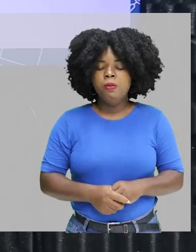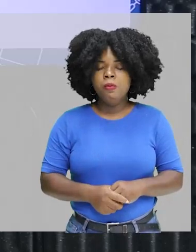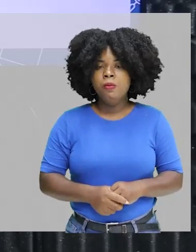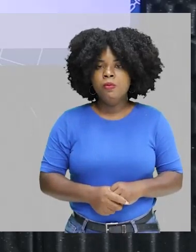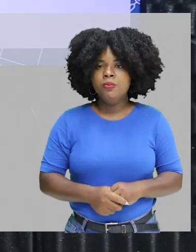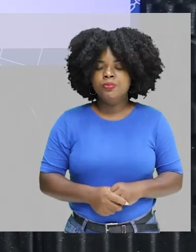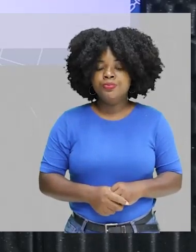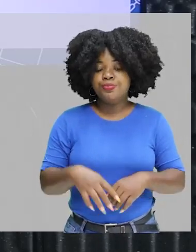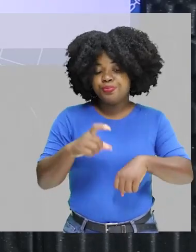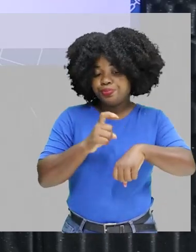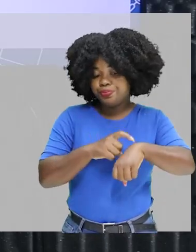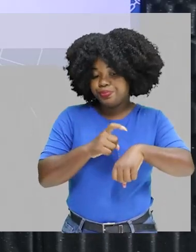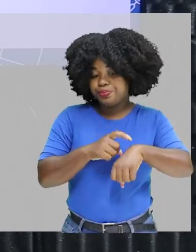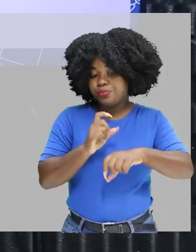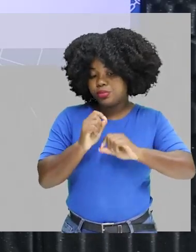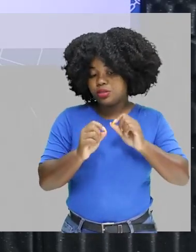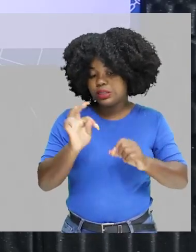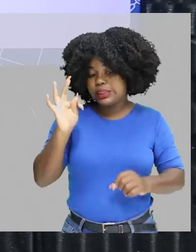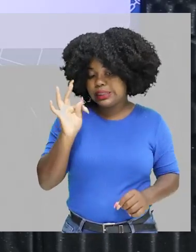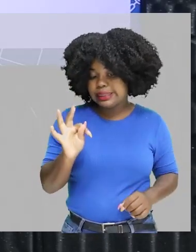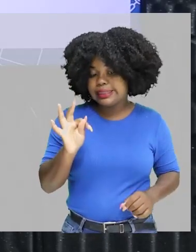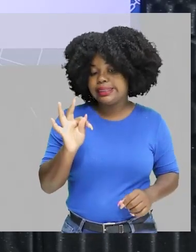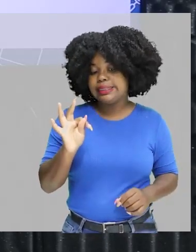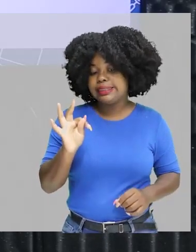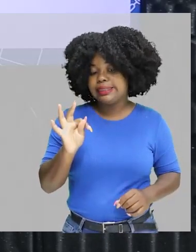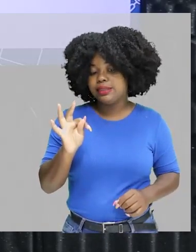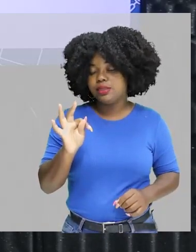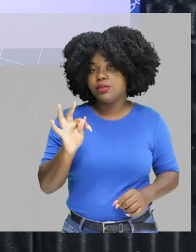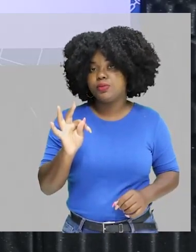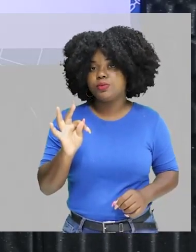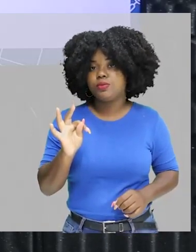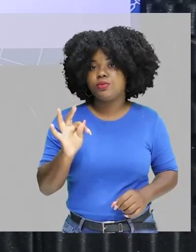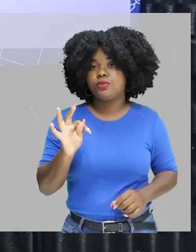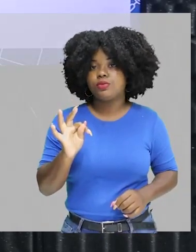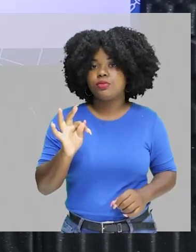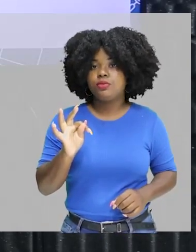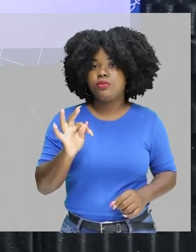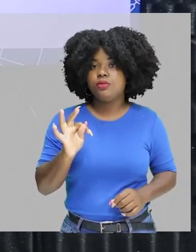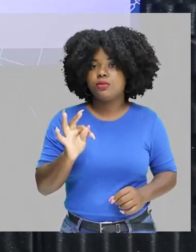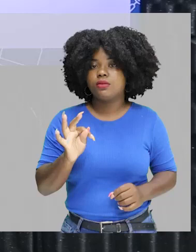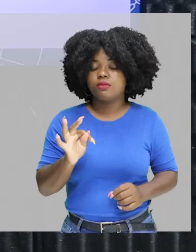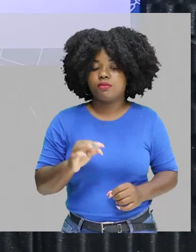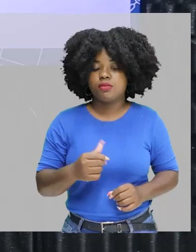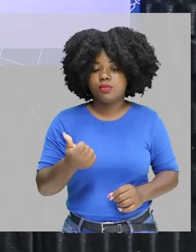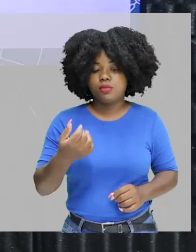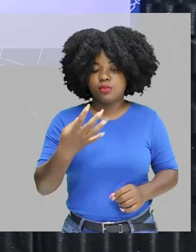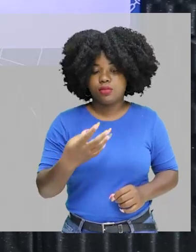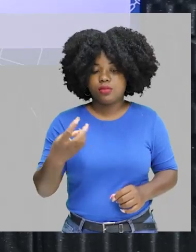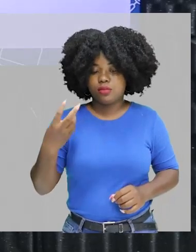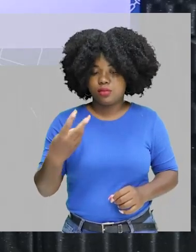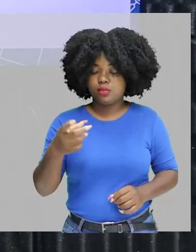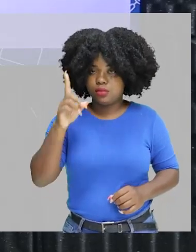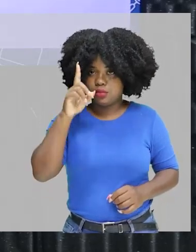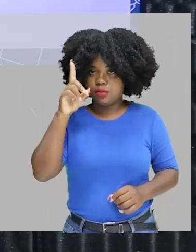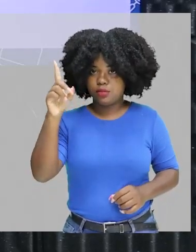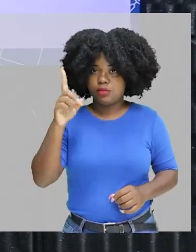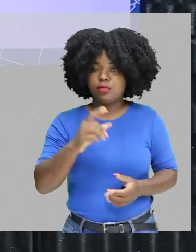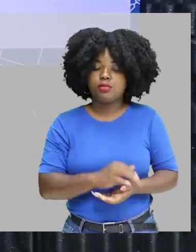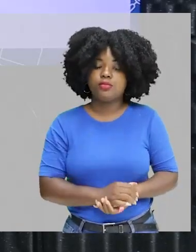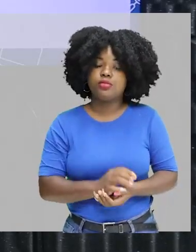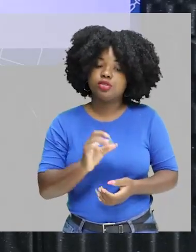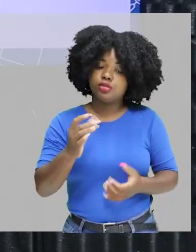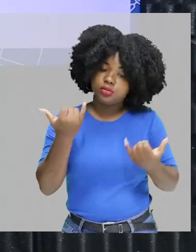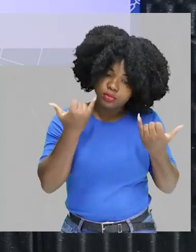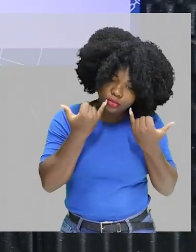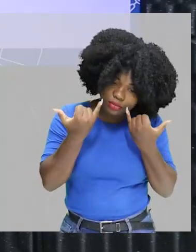E o tempo, esse tempo necessário para essa desintegração, 143 dias. São as